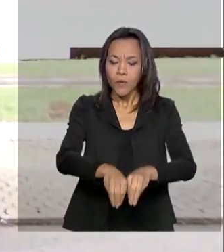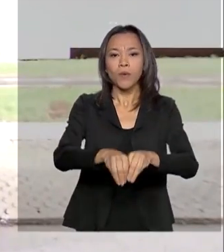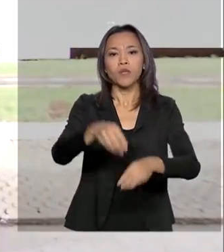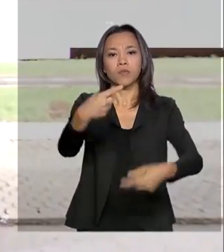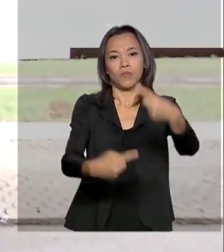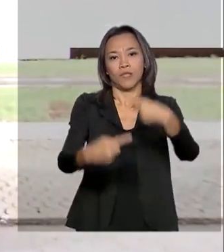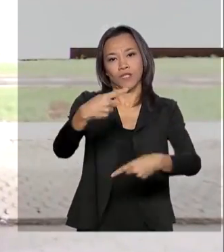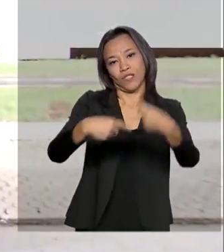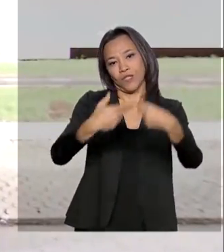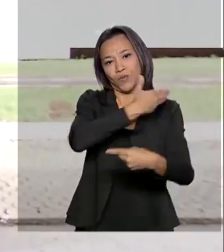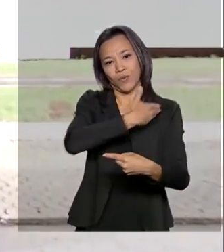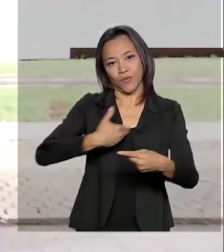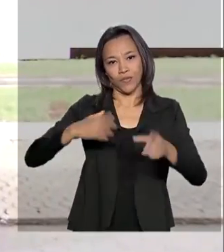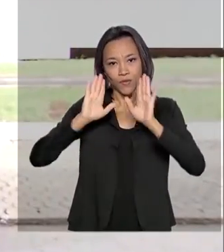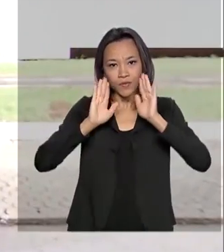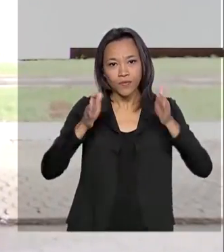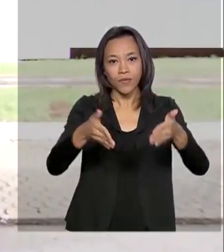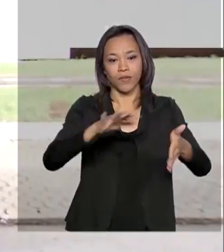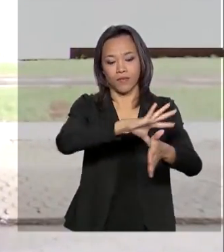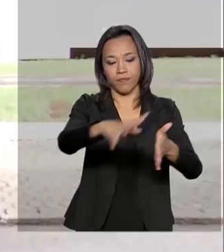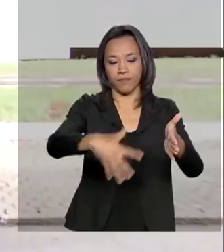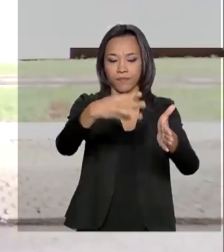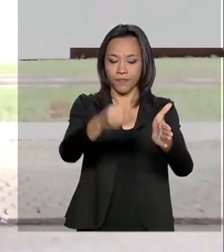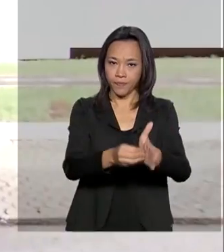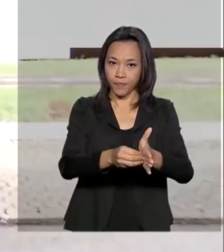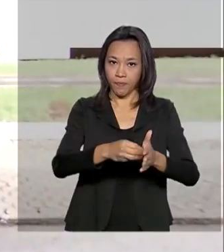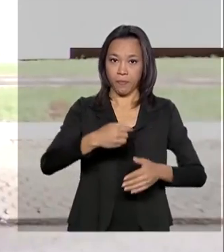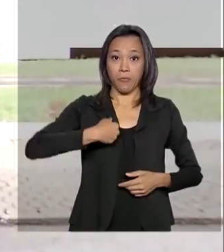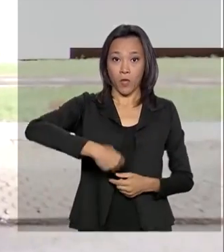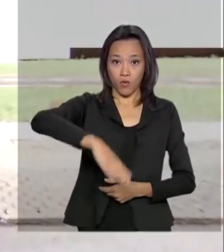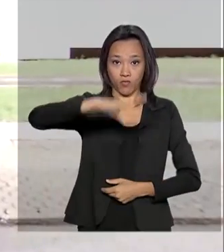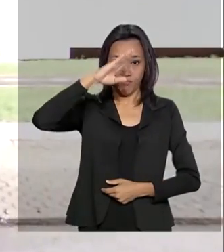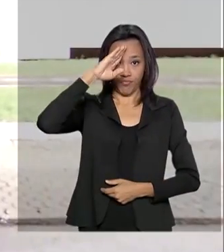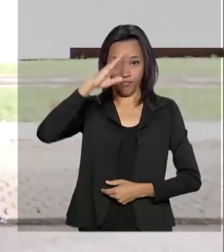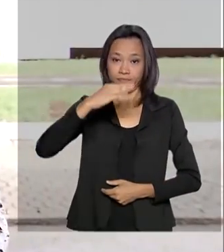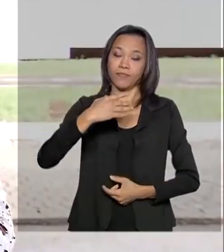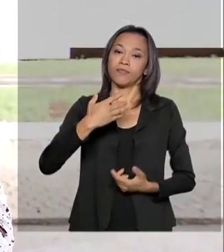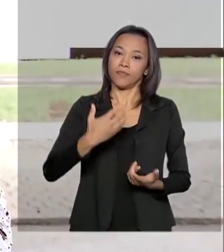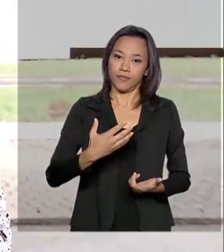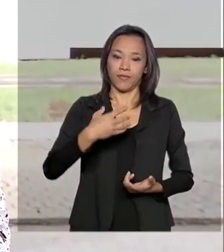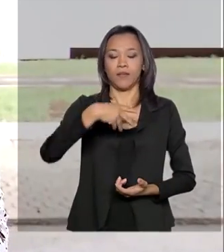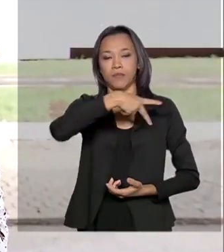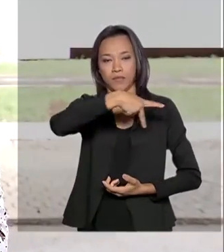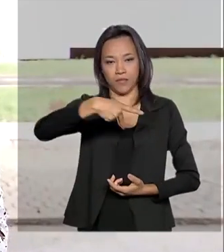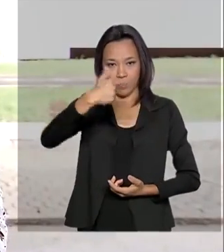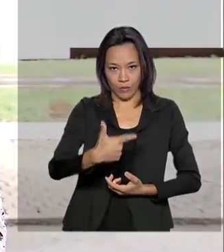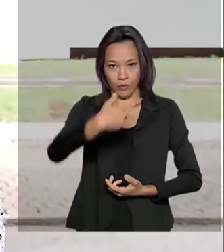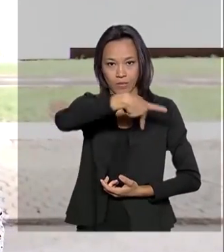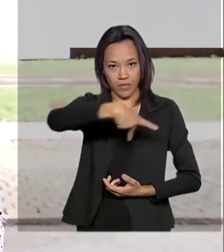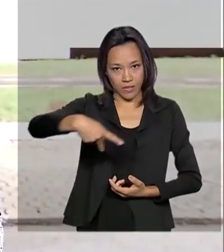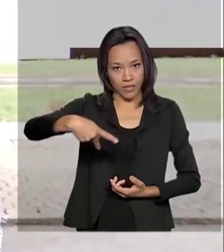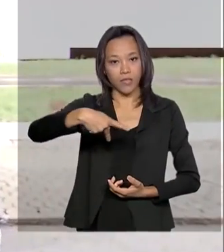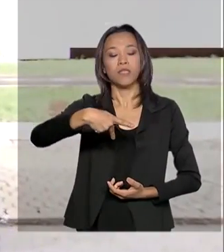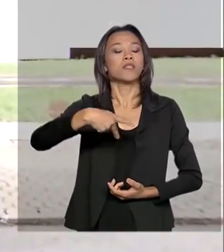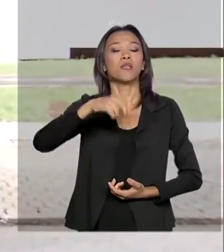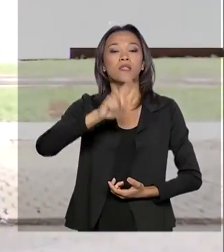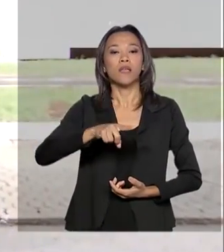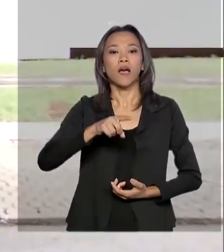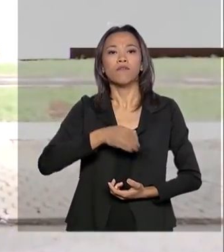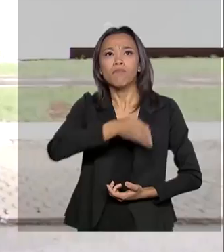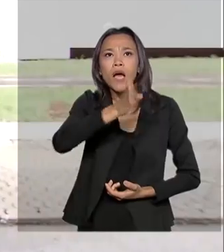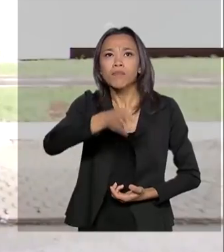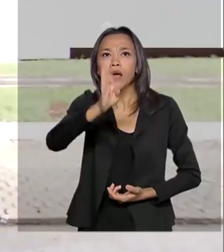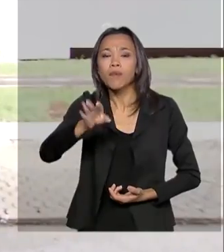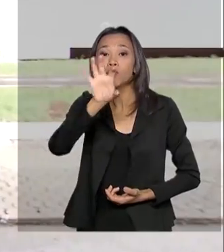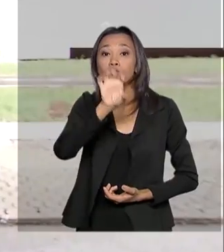ligadas à Amazônia Legal. O general Mourão vem visitando os governadores dos nove estados que compõem a Amazônia